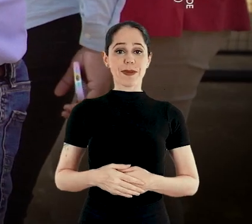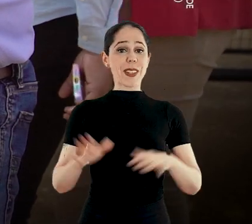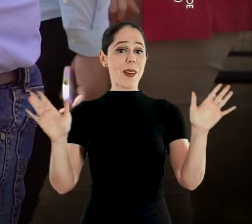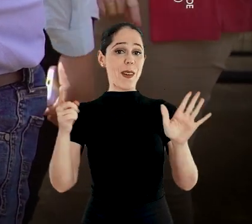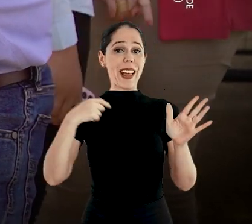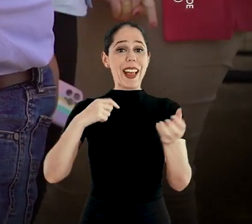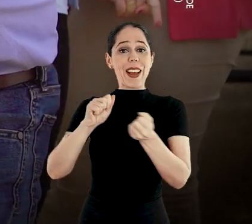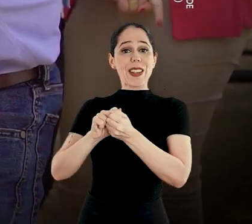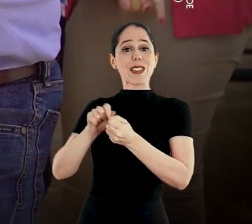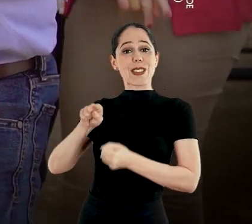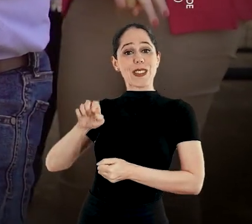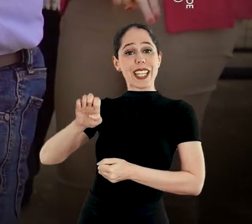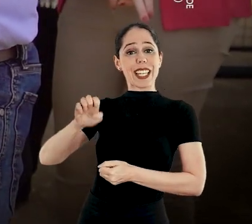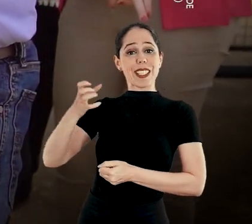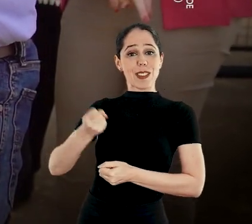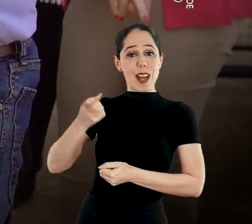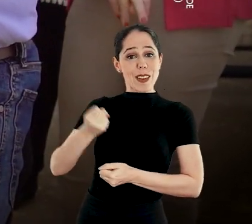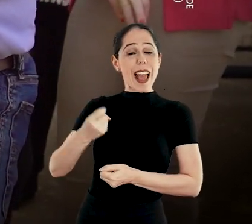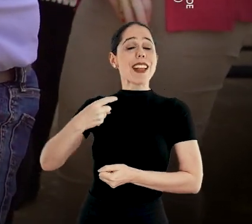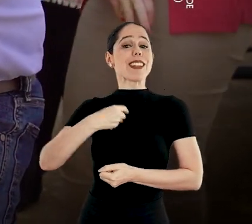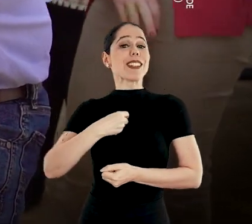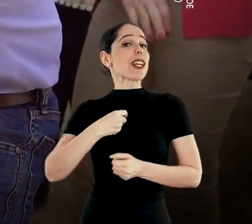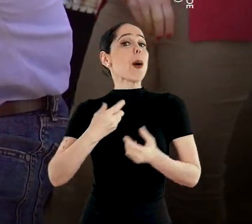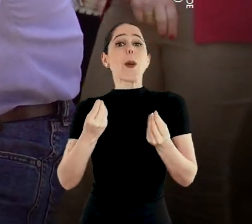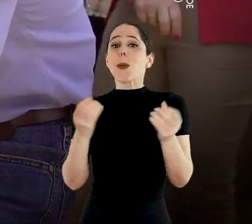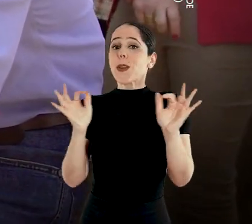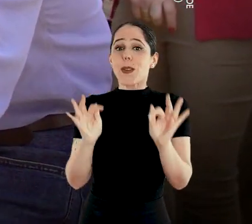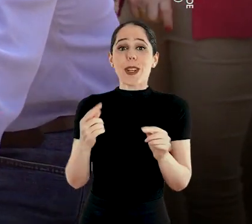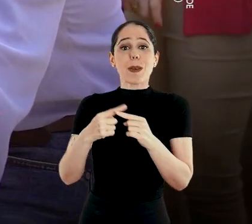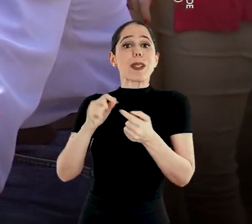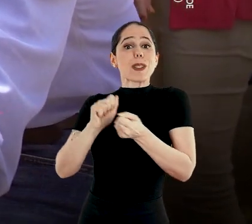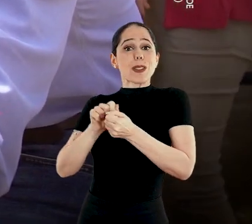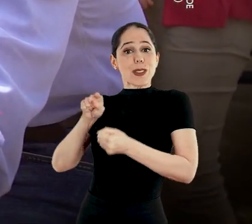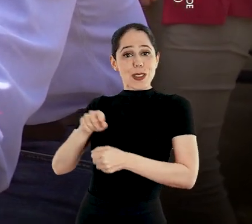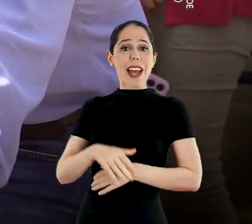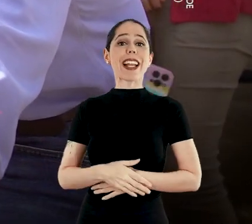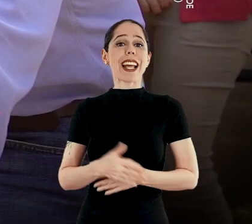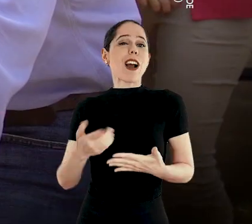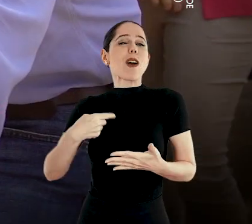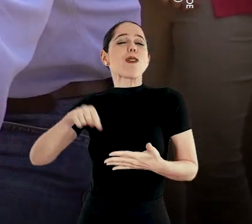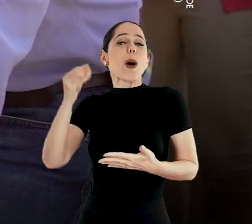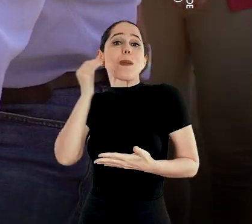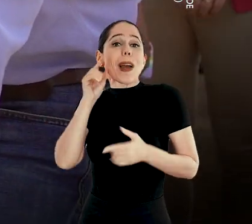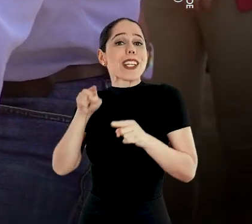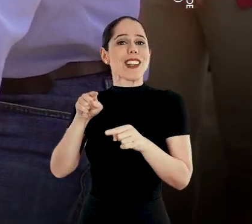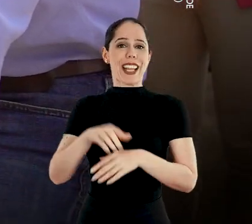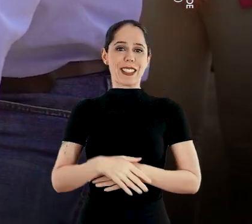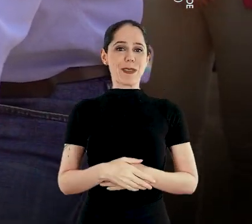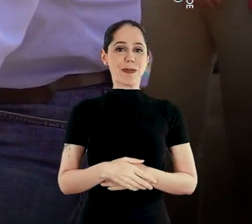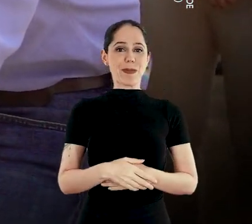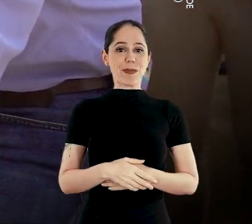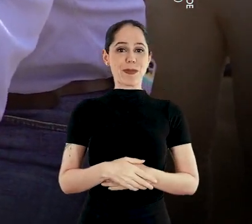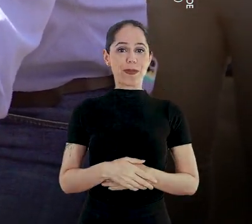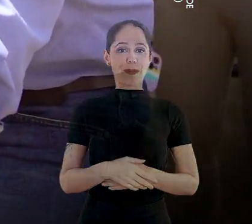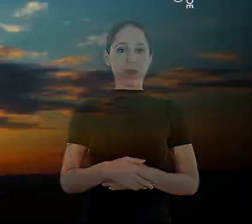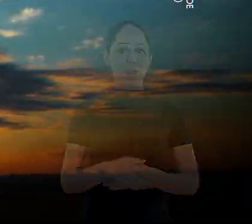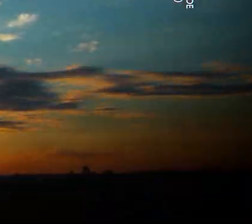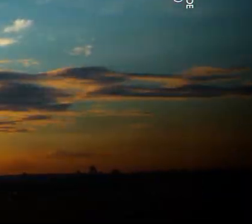Oi gente, eu tô com o Eduardo Leite e eu tô muito feliz que tô com ele e agora eu vou dar um beijo.